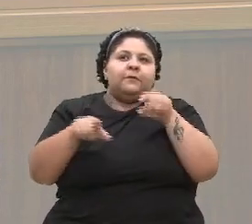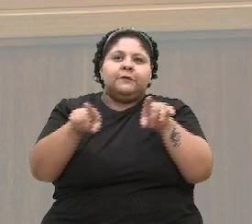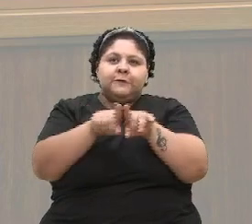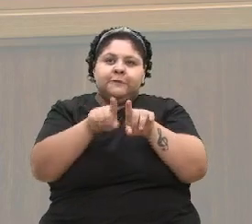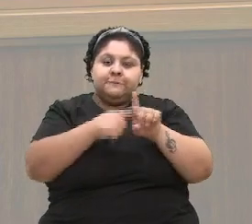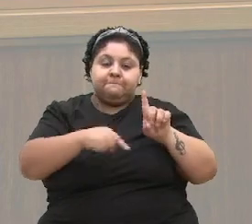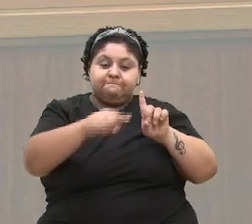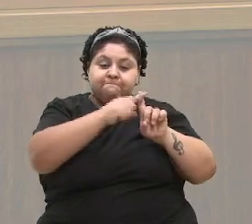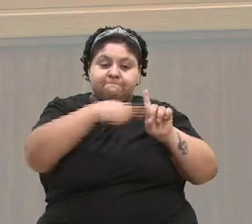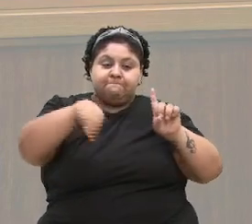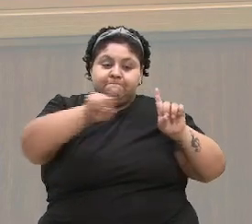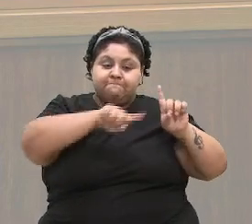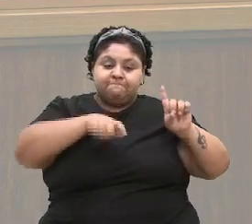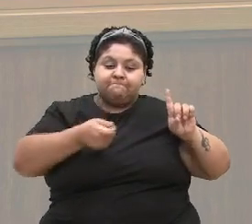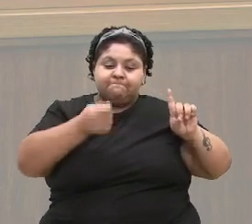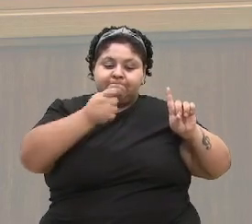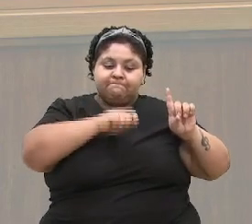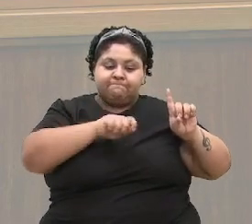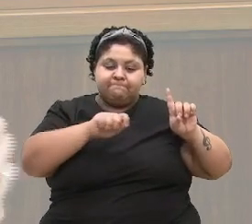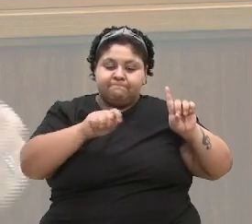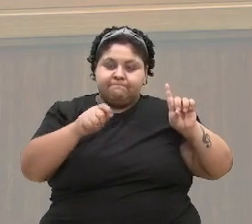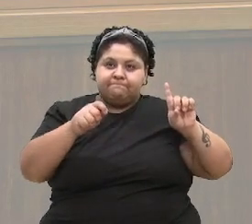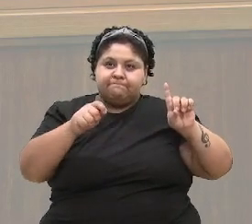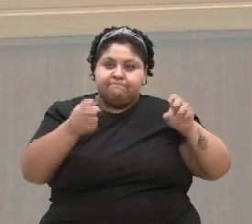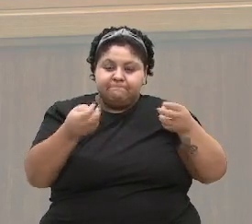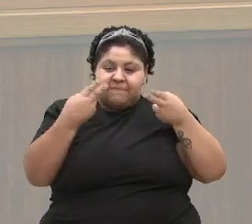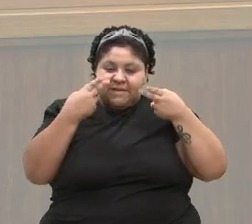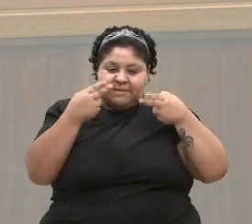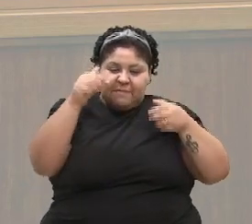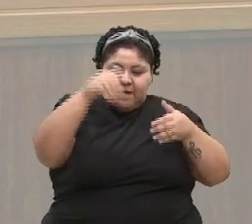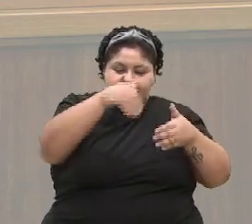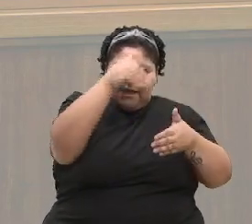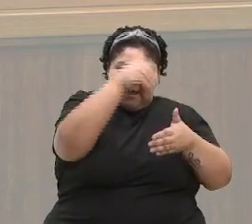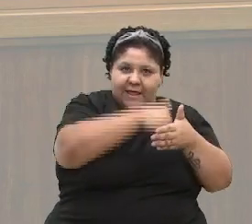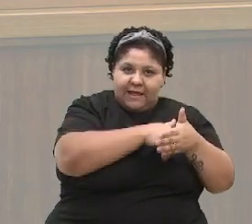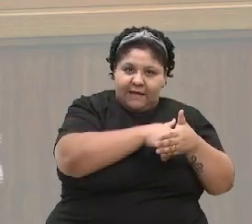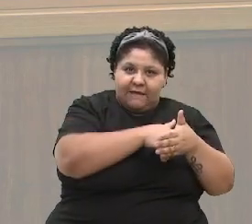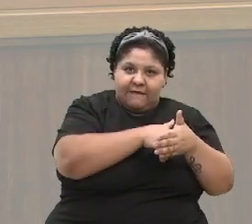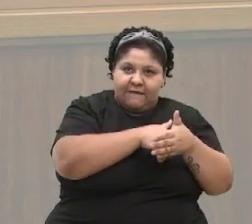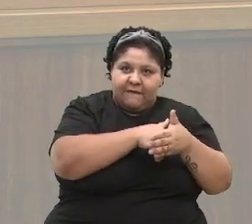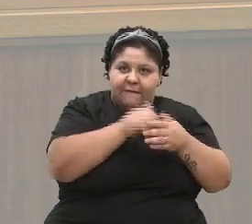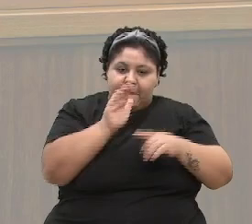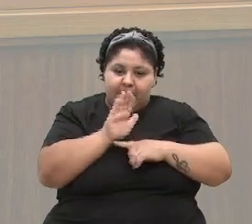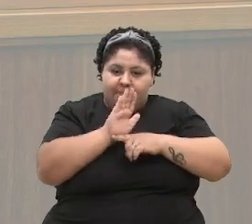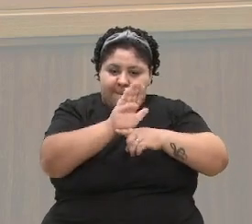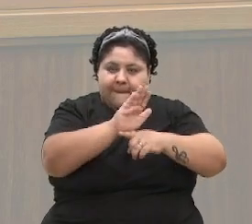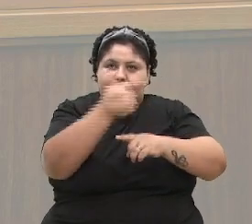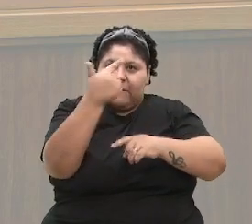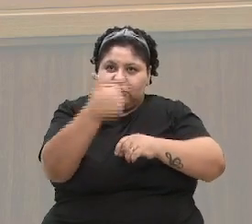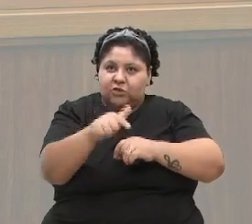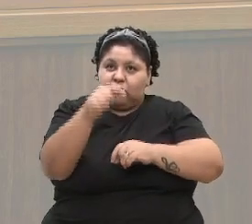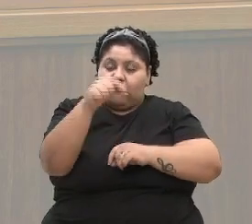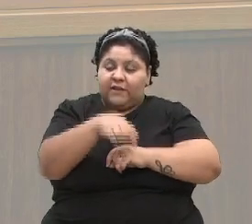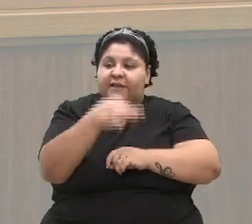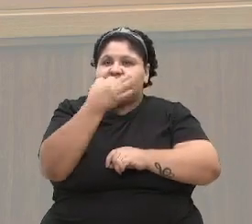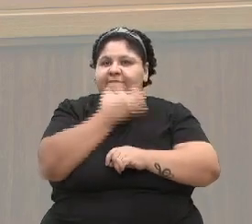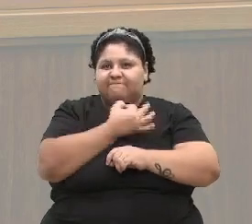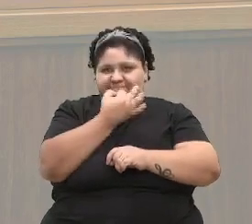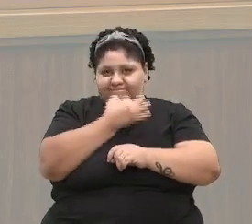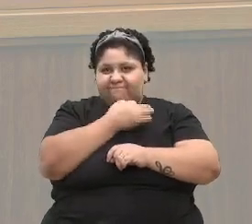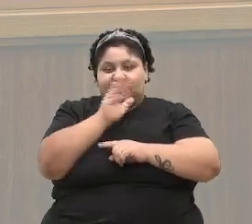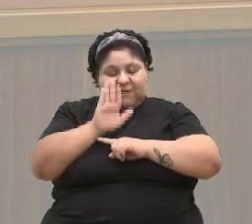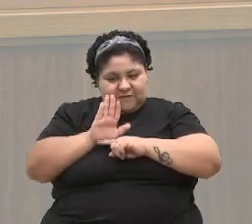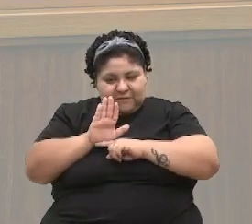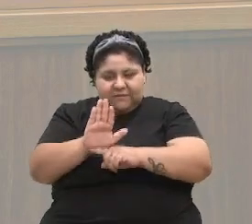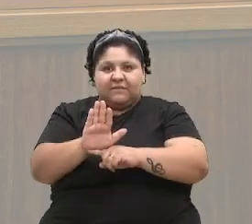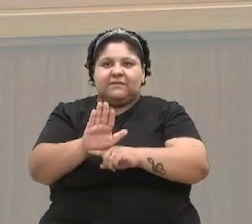é algo que a gente precisa perceber dentro desta casa, que vem auxiliar mais uma vez Caxias do Sul, que auxiliará